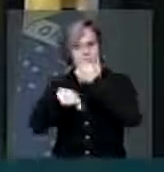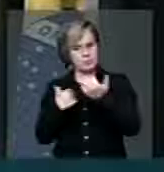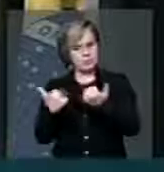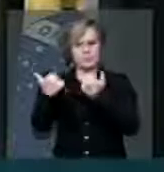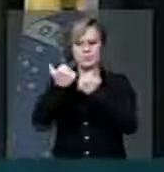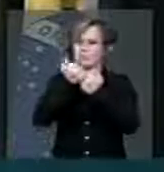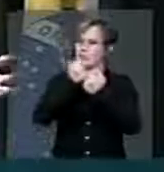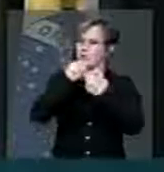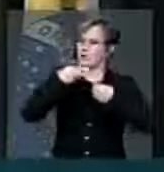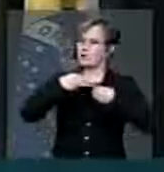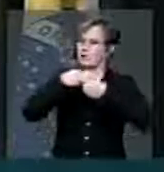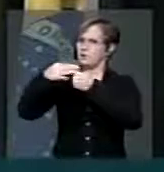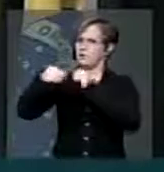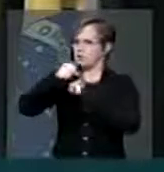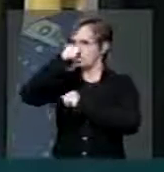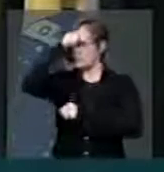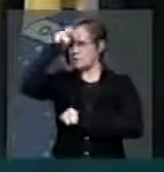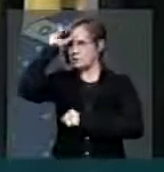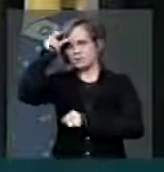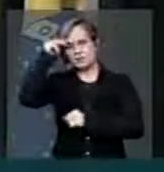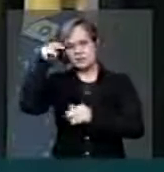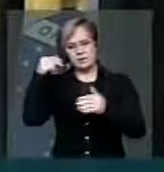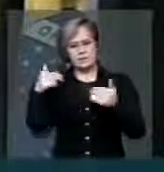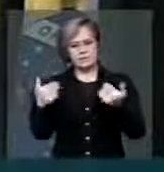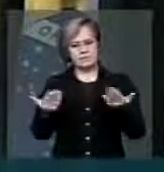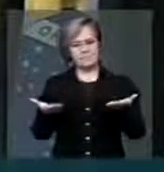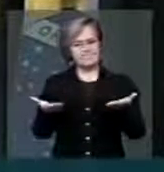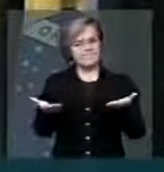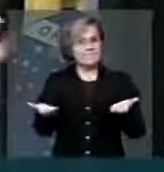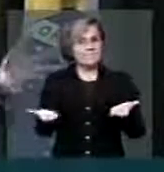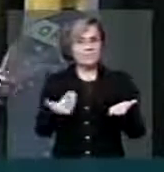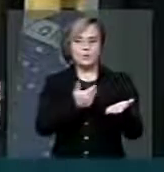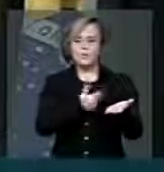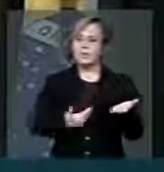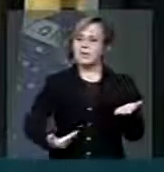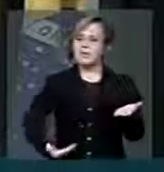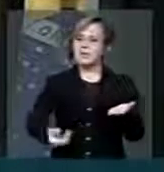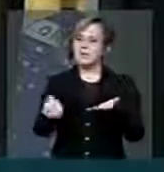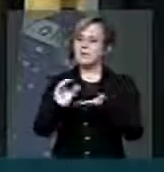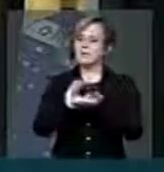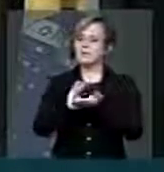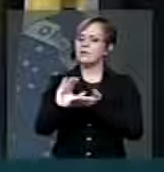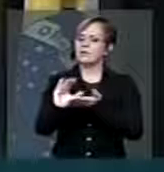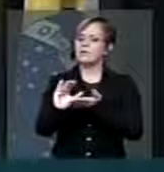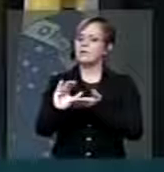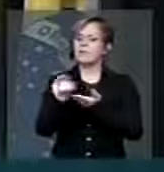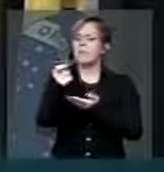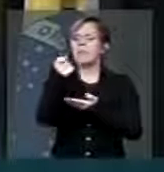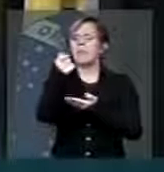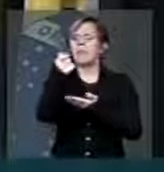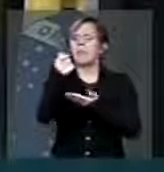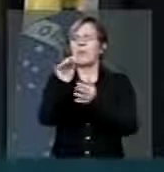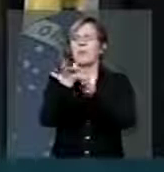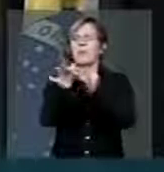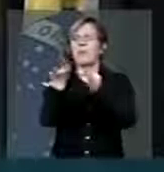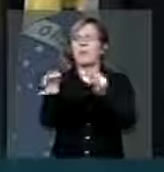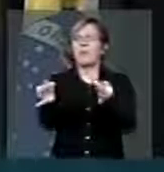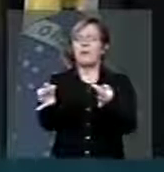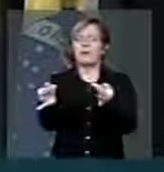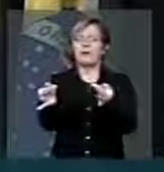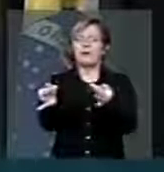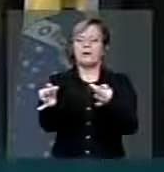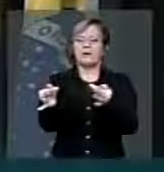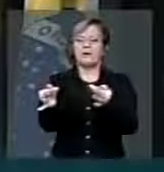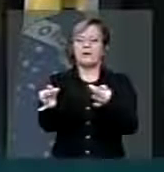e o governo dá apenas essas migalhas. E pior,